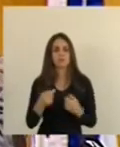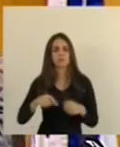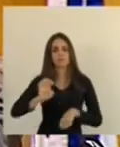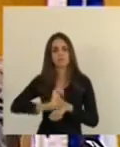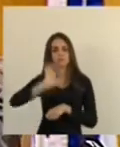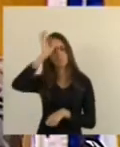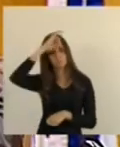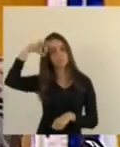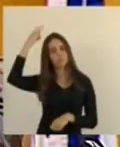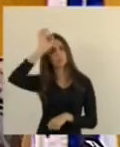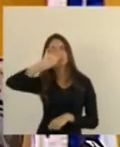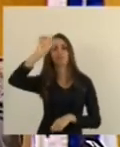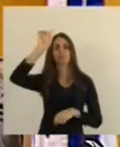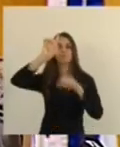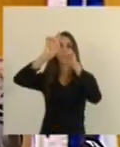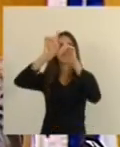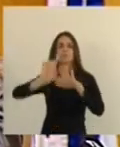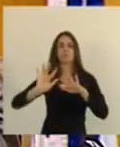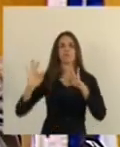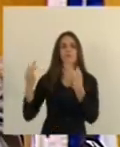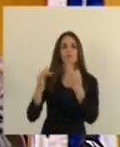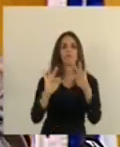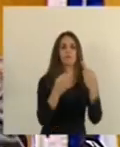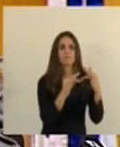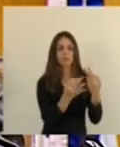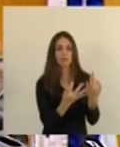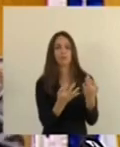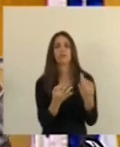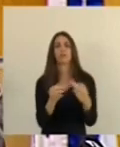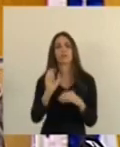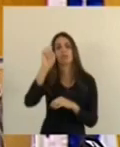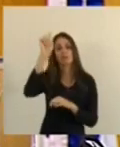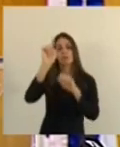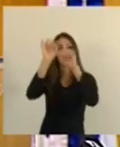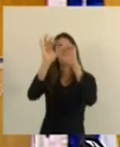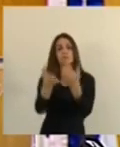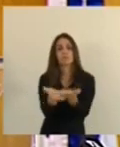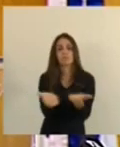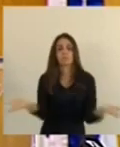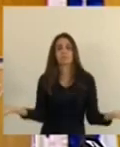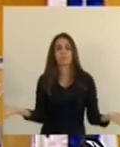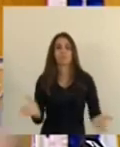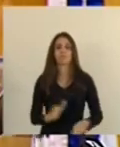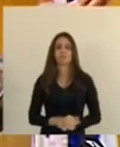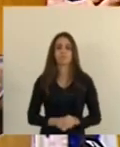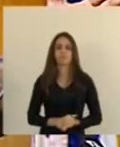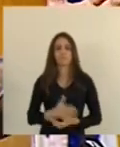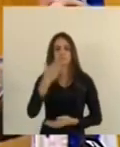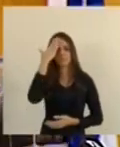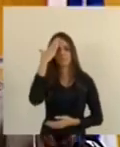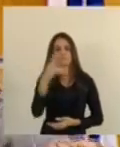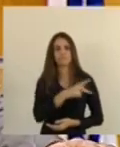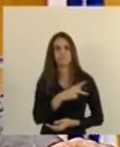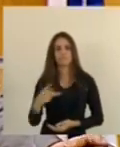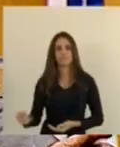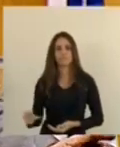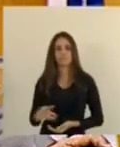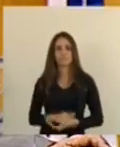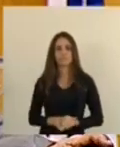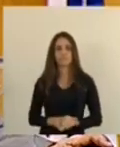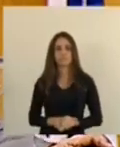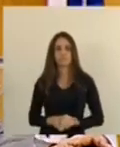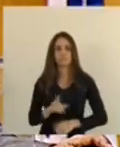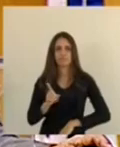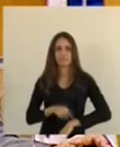que Deus abençoe todas as famílias abençoe você obrigado senhor presidente nesse